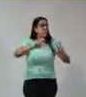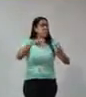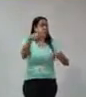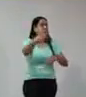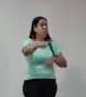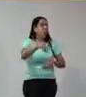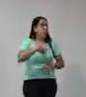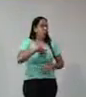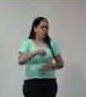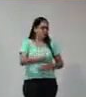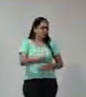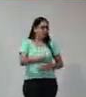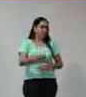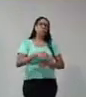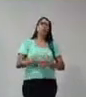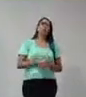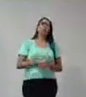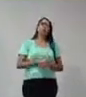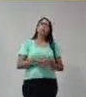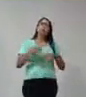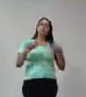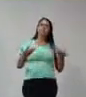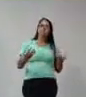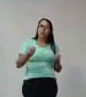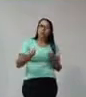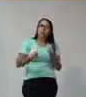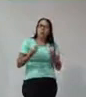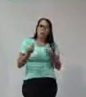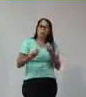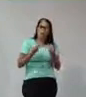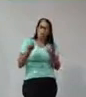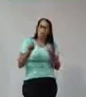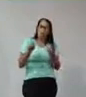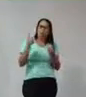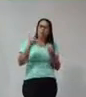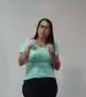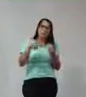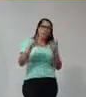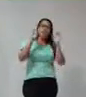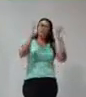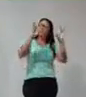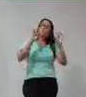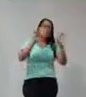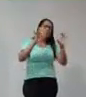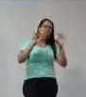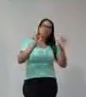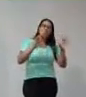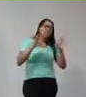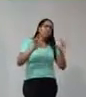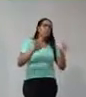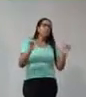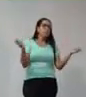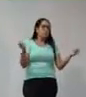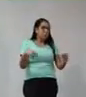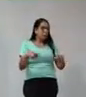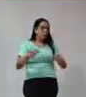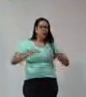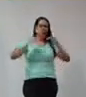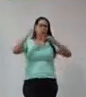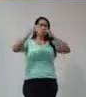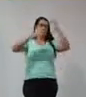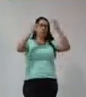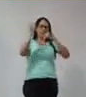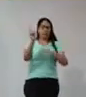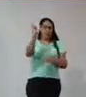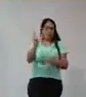dia a dia e as questões que, as sutilezas que, muitas vezes, pode chegar até um paciente,